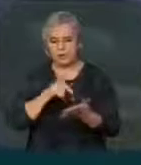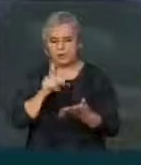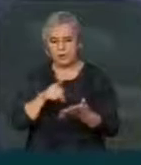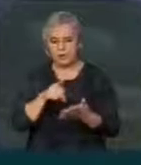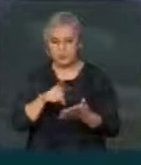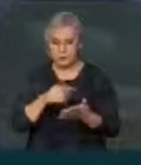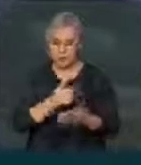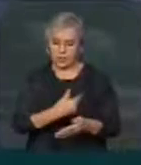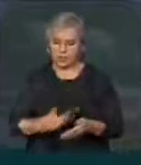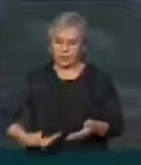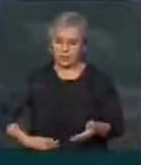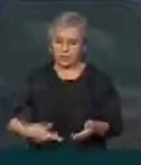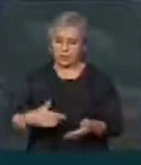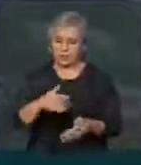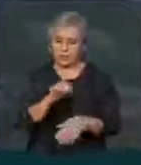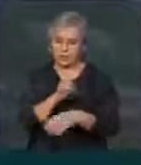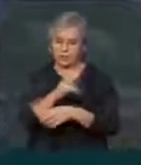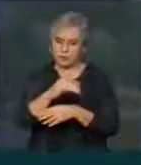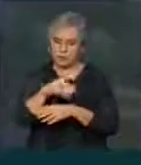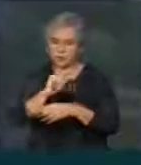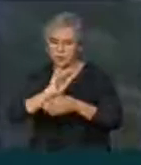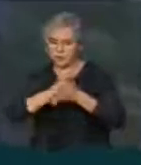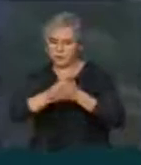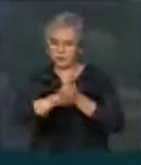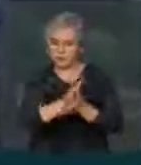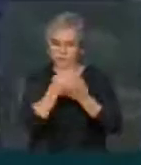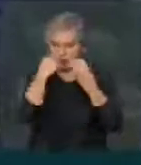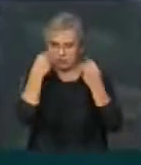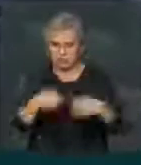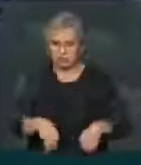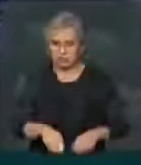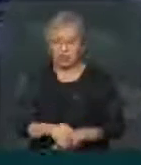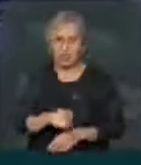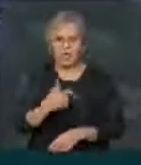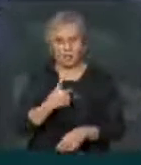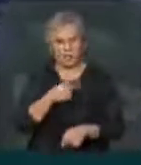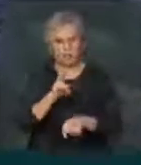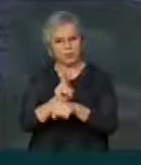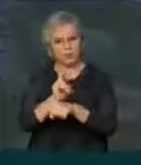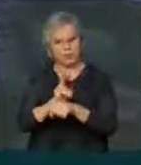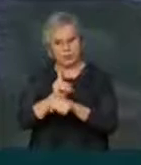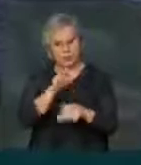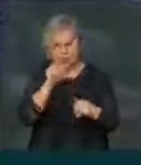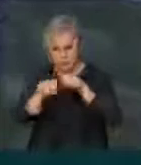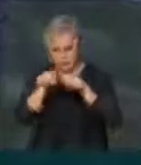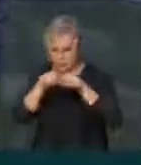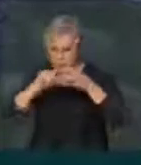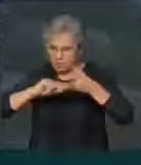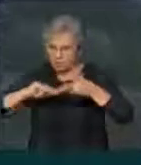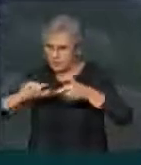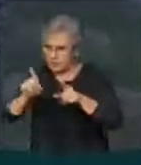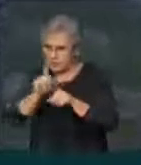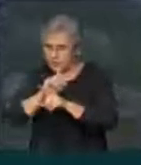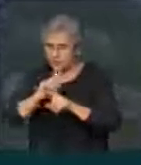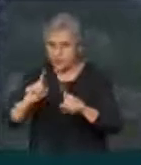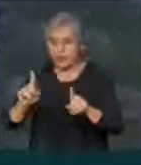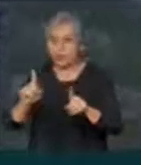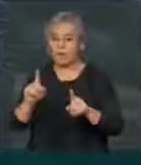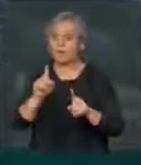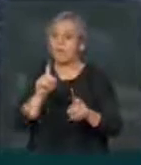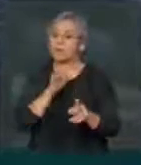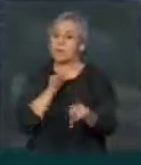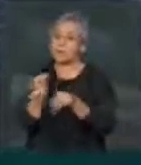Então eu não entendo esse tipo de dois pesos, duas medidas. Não estou aqui defendendo chacina, não. Eu estou dizendo apenas que é um